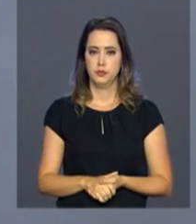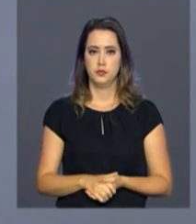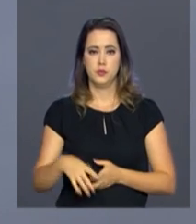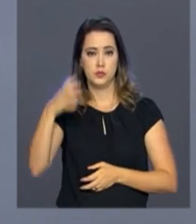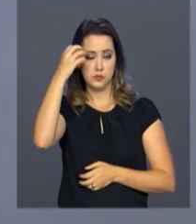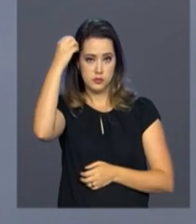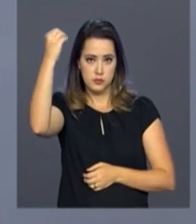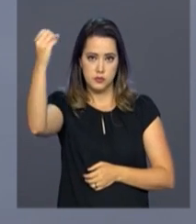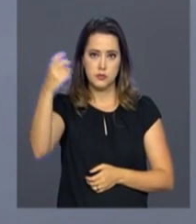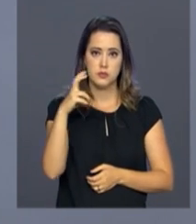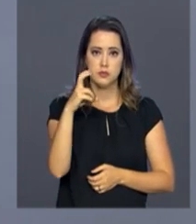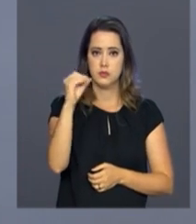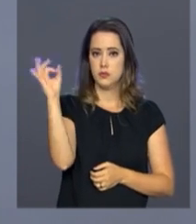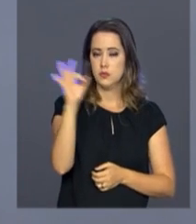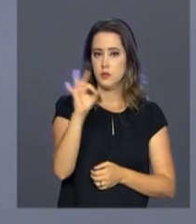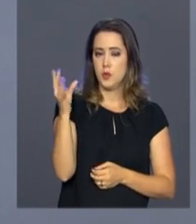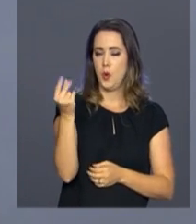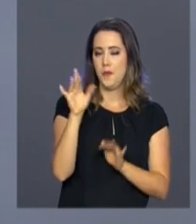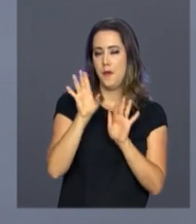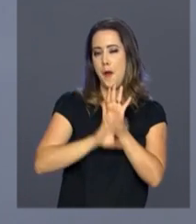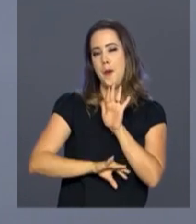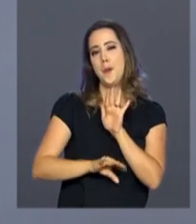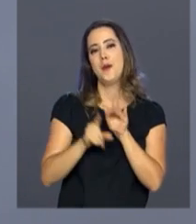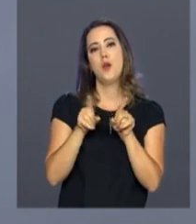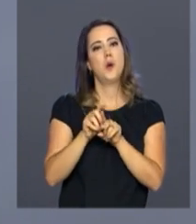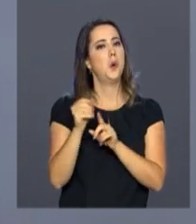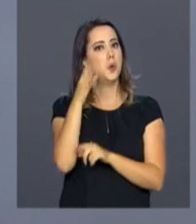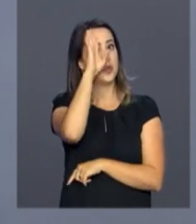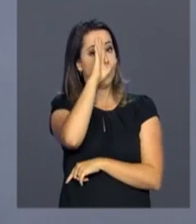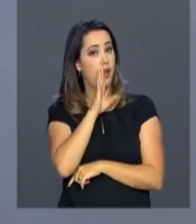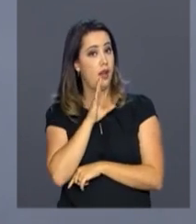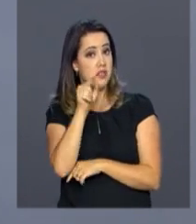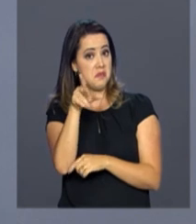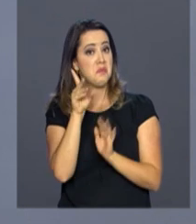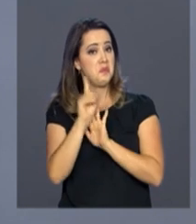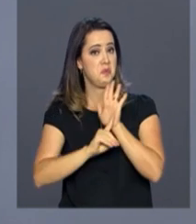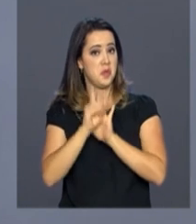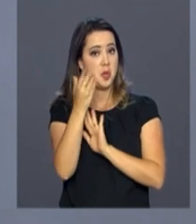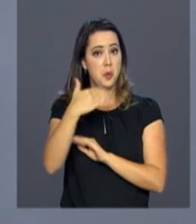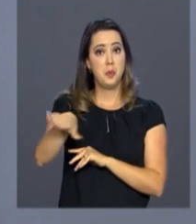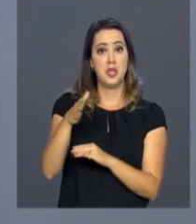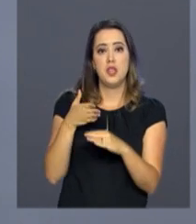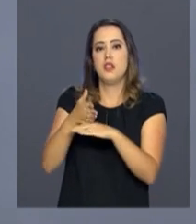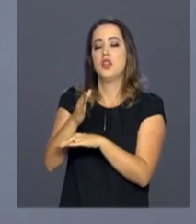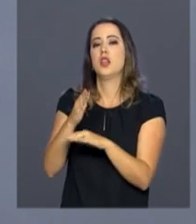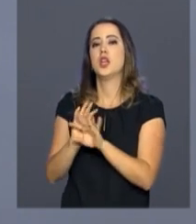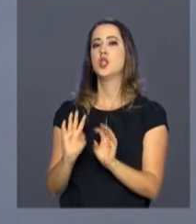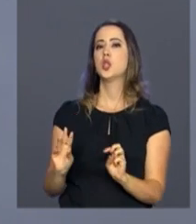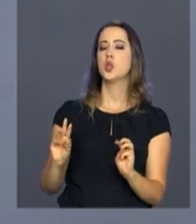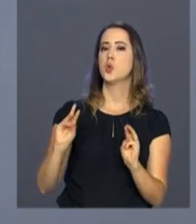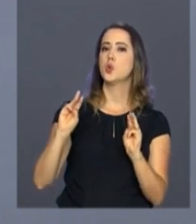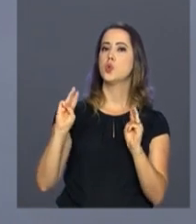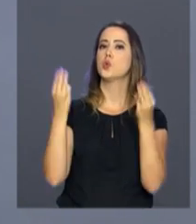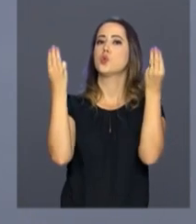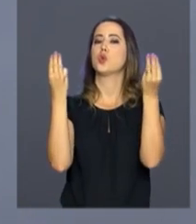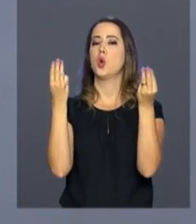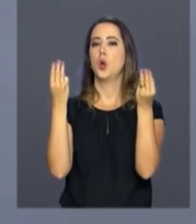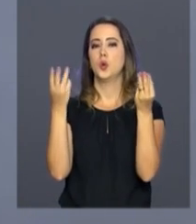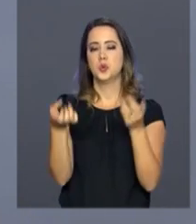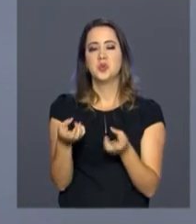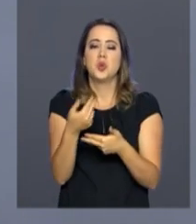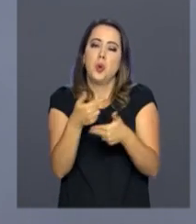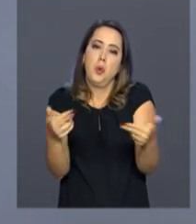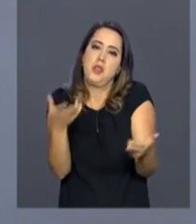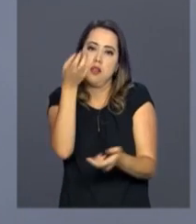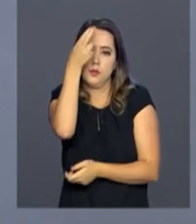Viajar com 50% de desconto ou até de graça e ter direito a meia entrada em shows e eventos culturais. Tudo isso é